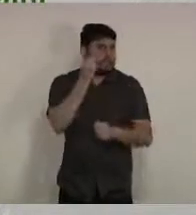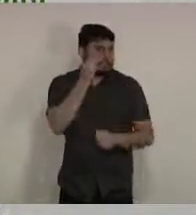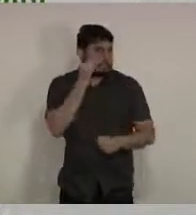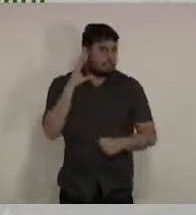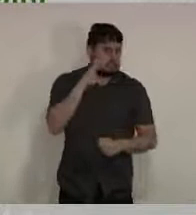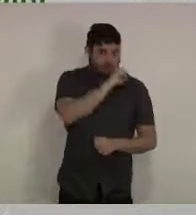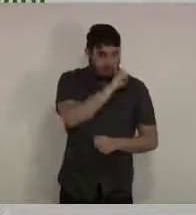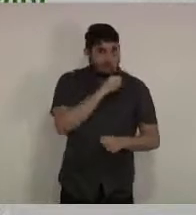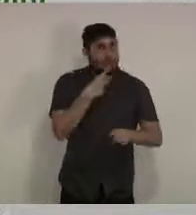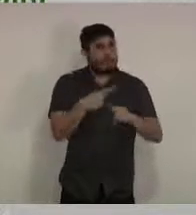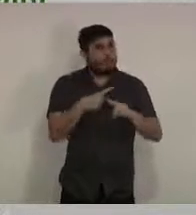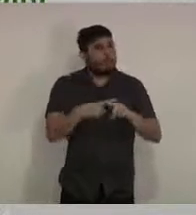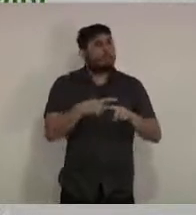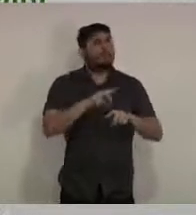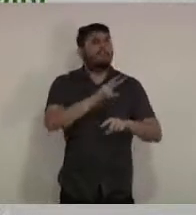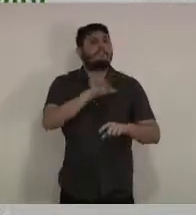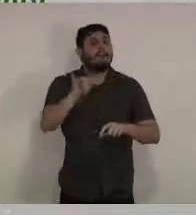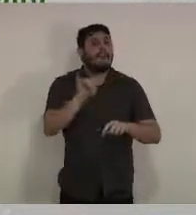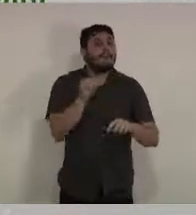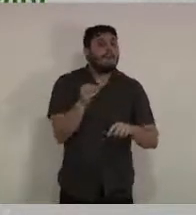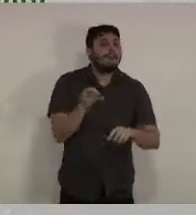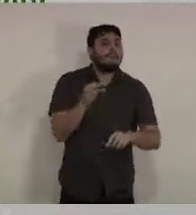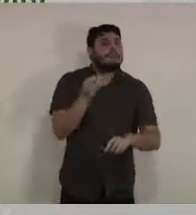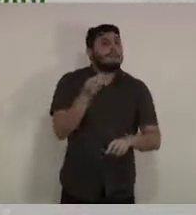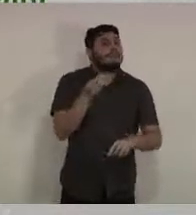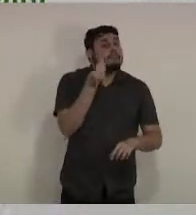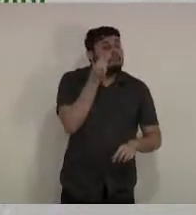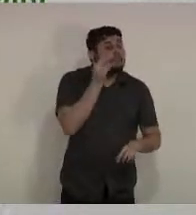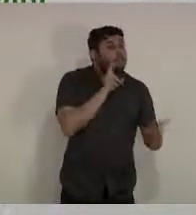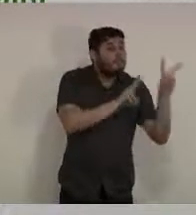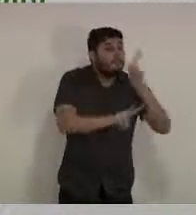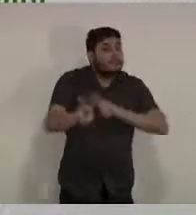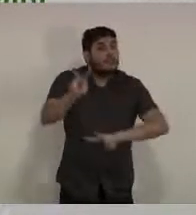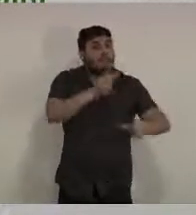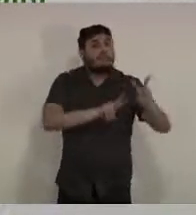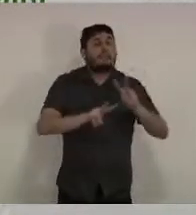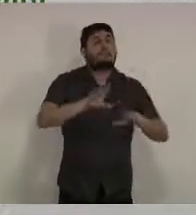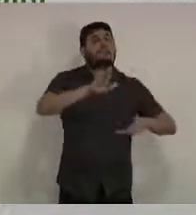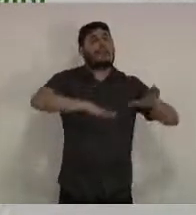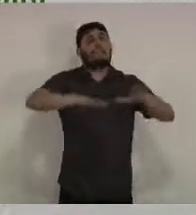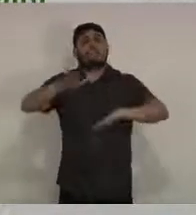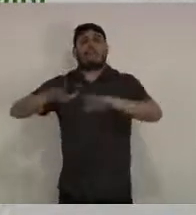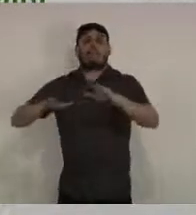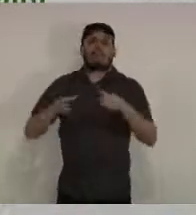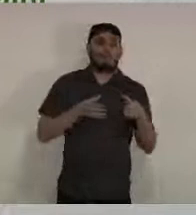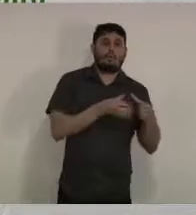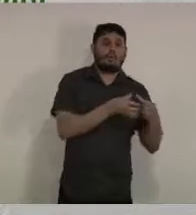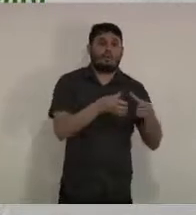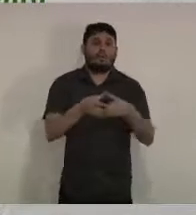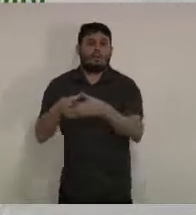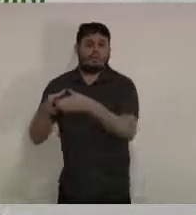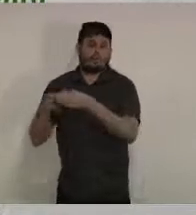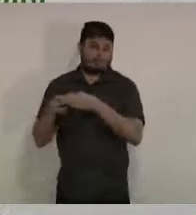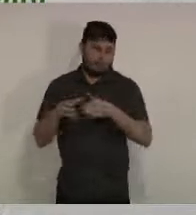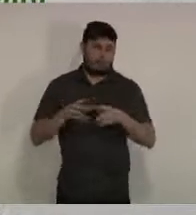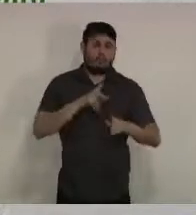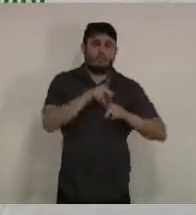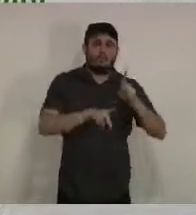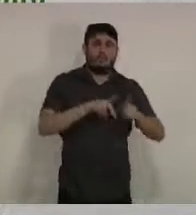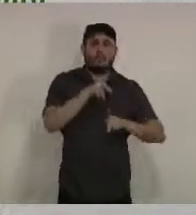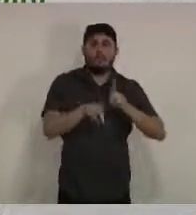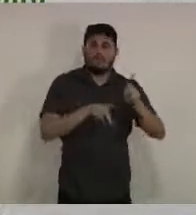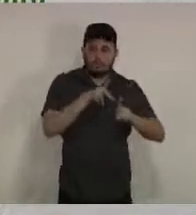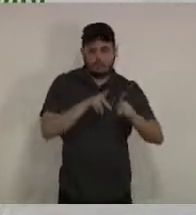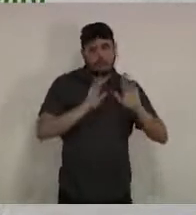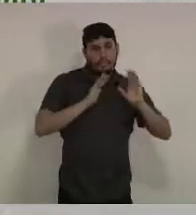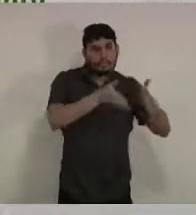de maneira específica, de acordo com o planejamento aí da Secretaria de Planejamento e da Saúde, elas farão a testagem em populações específicas. Não será